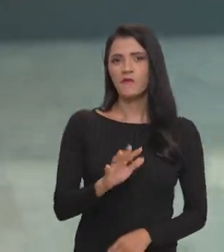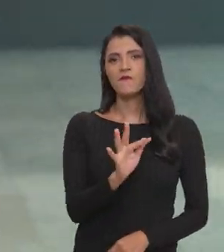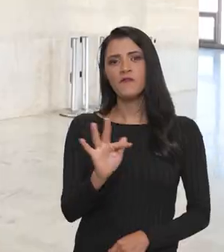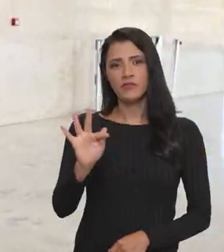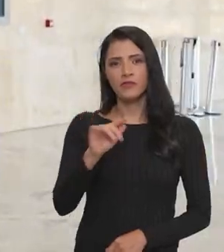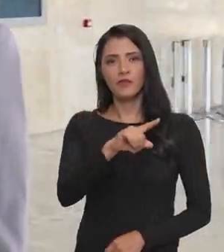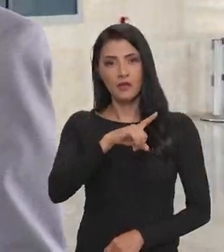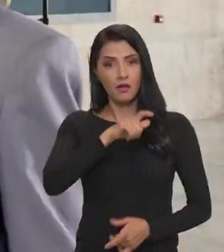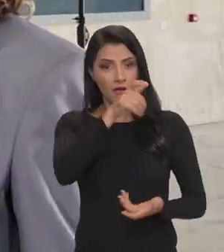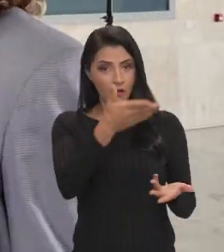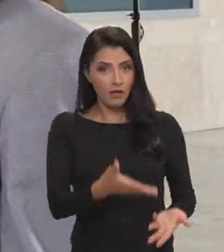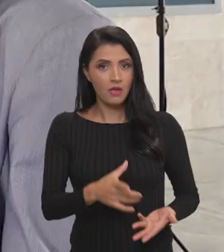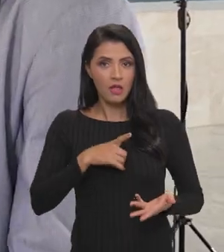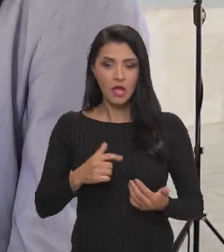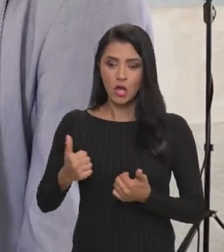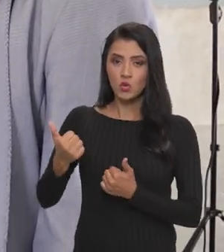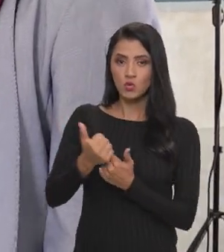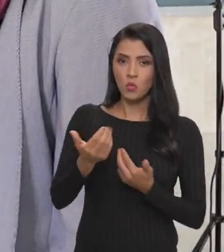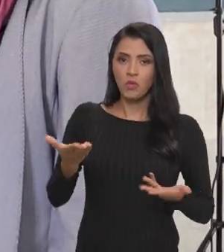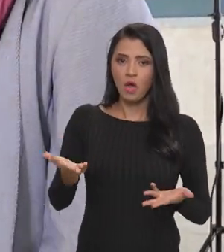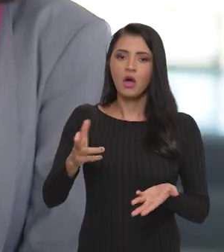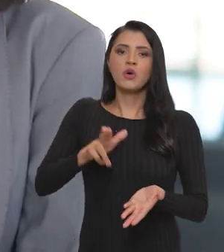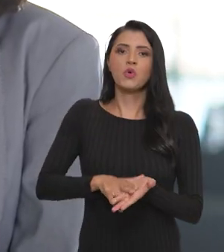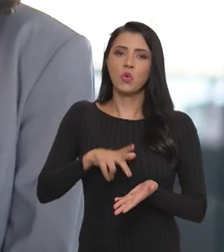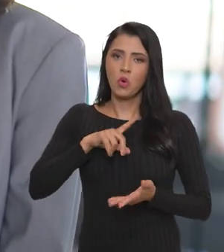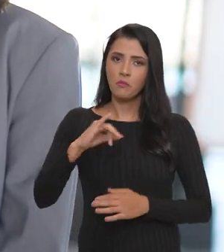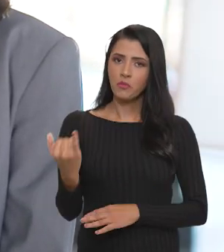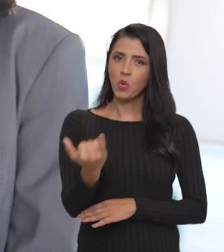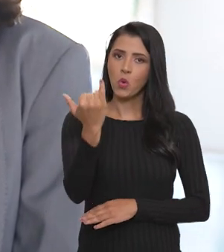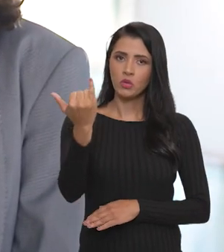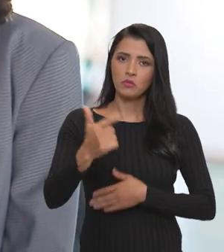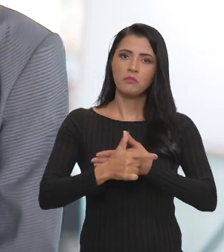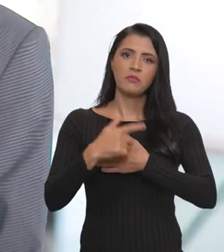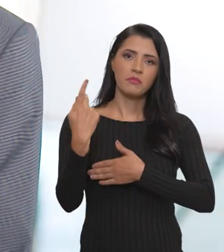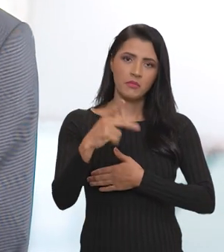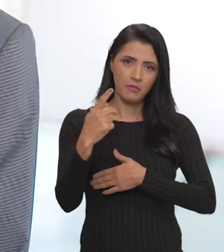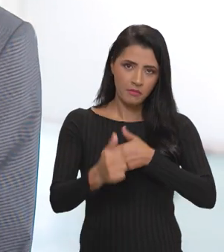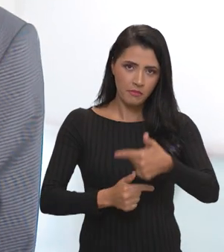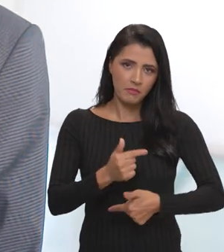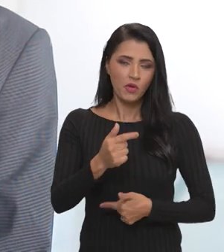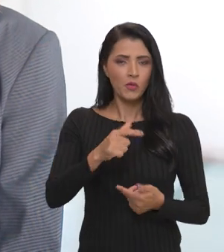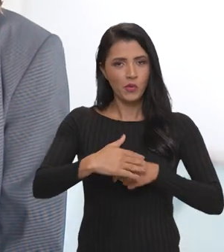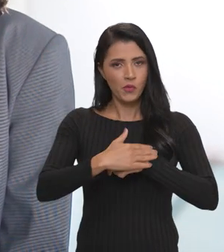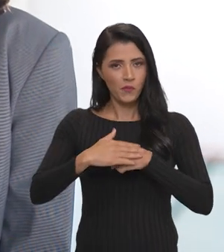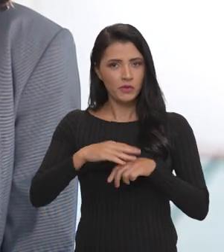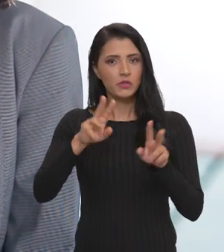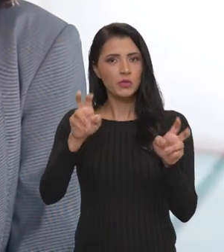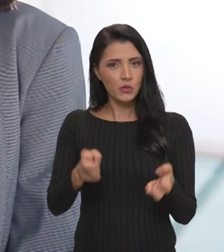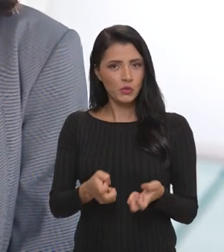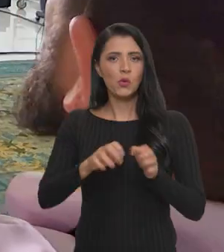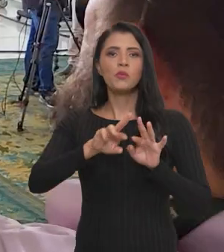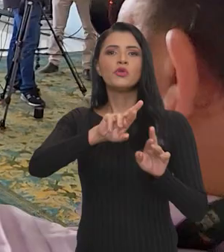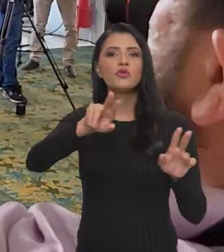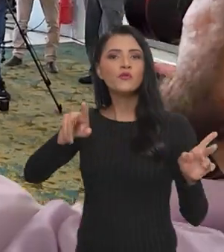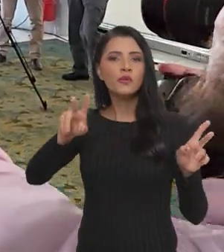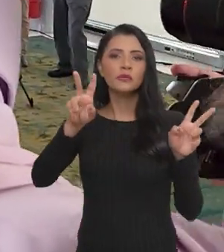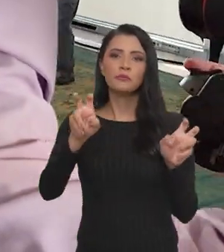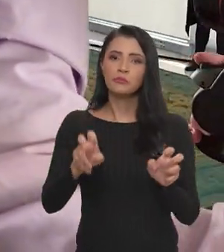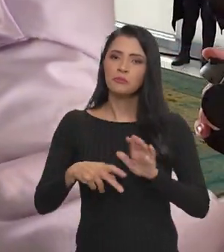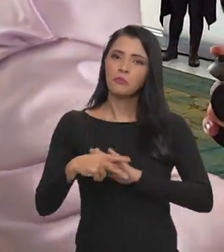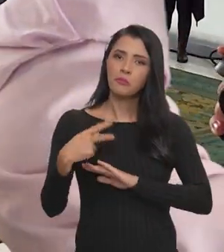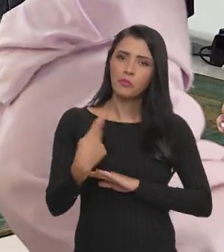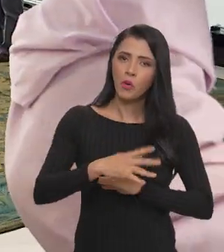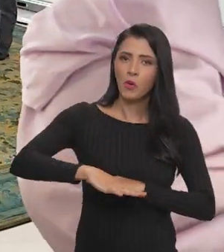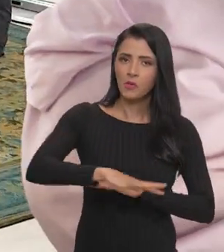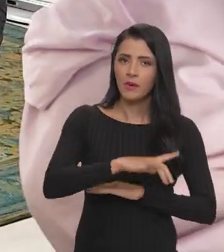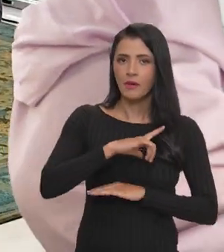experiência na administração pública federal, Machiavelli assume agora essa importante função e vai conversar com